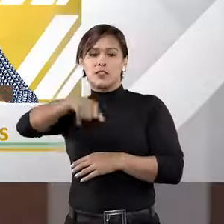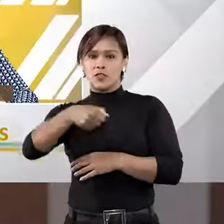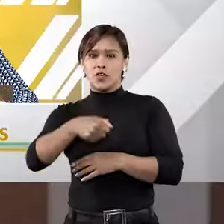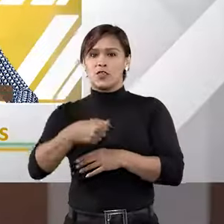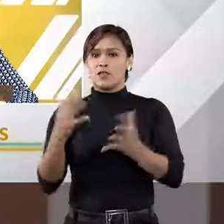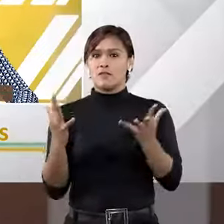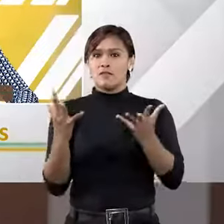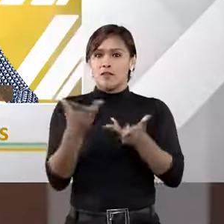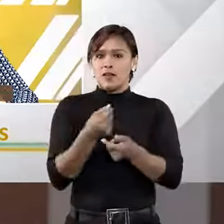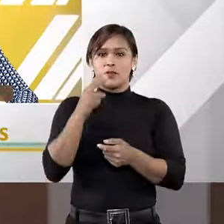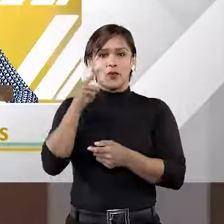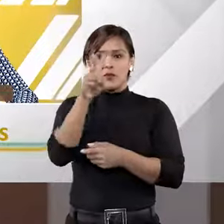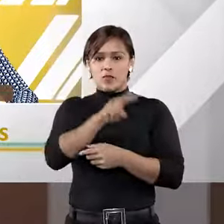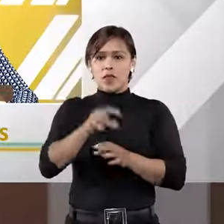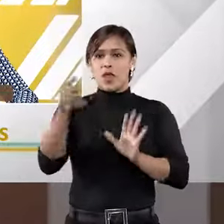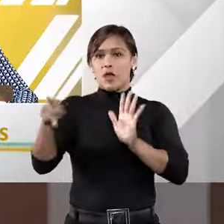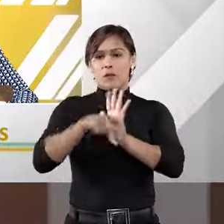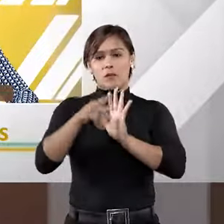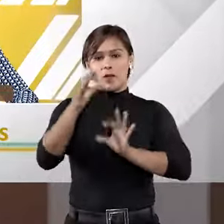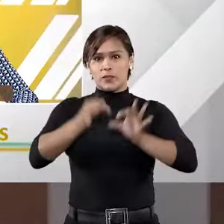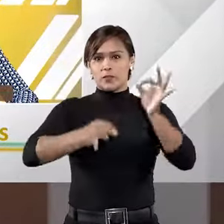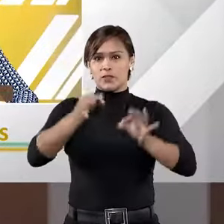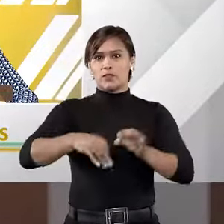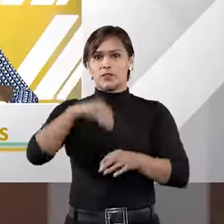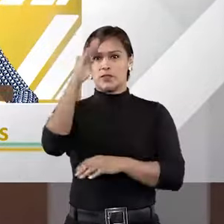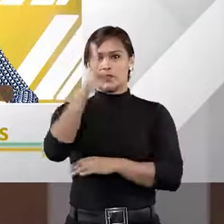ainda mais bonito, né? Porque é o próprio judiciário brasileiro